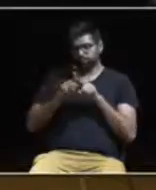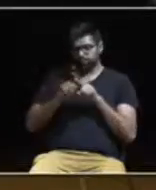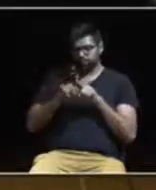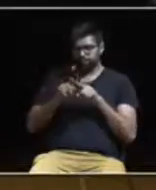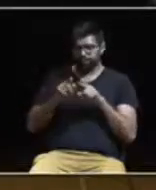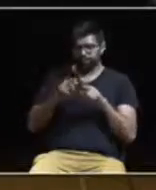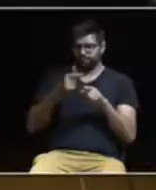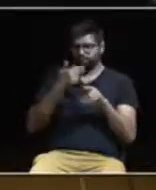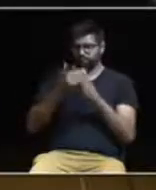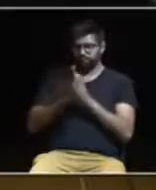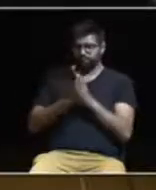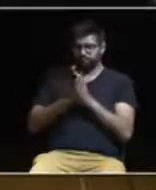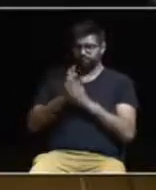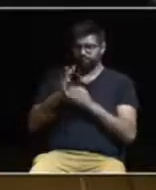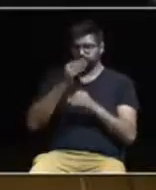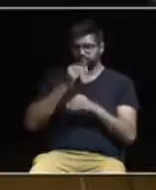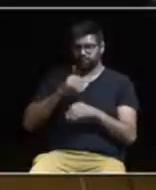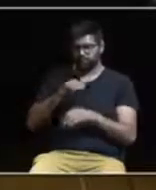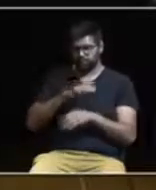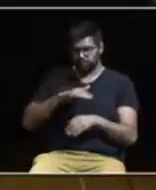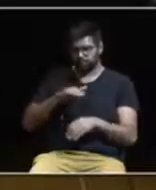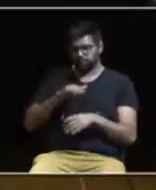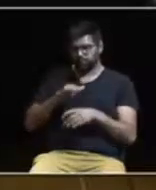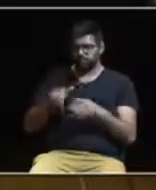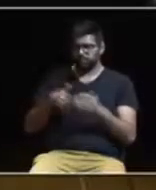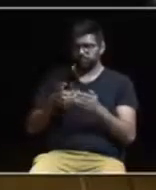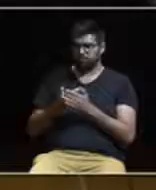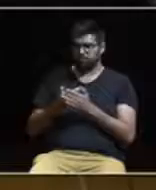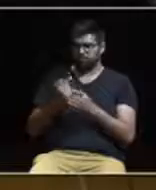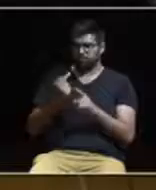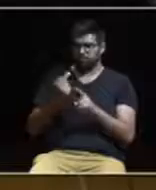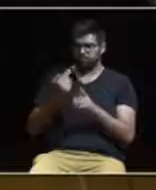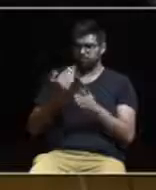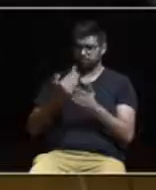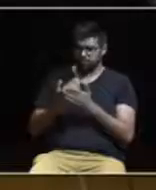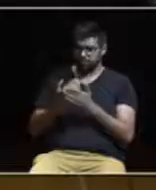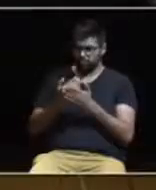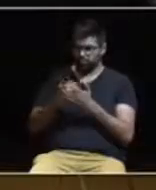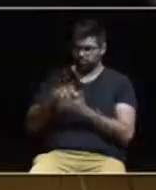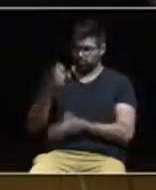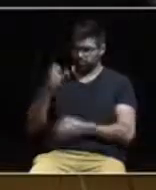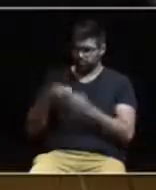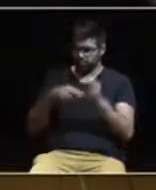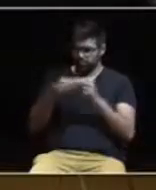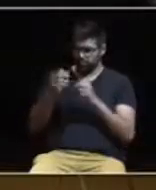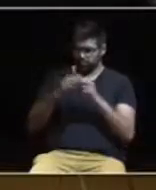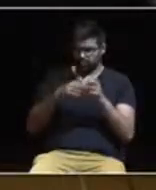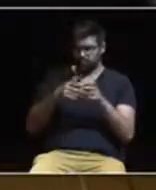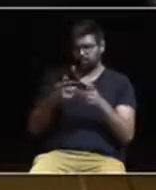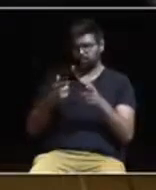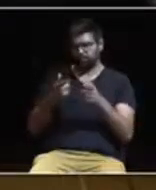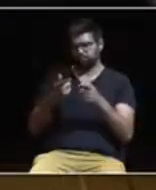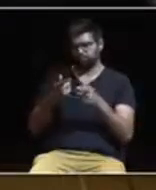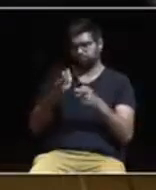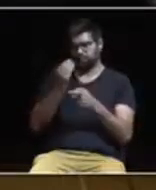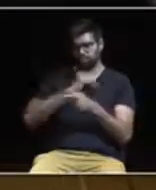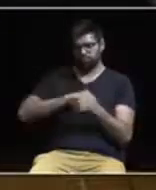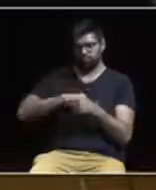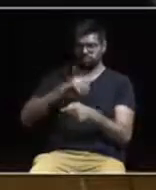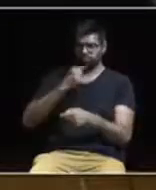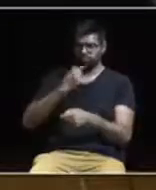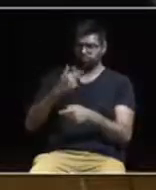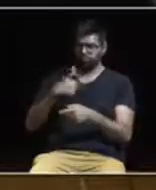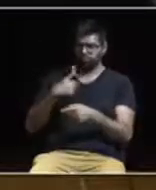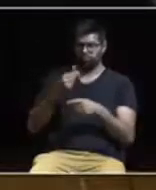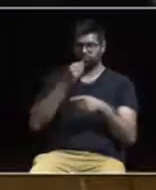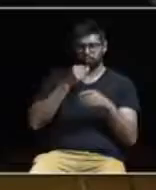solo não se podem reger por medidas que apenas favorecem a especulação imobiliária e a obtenção do lucro. O solo não pode ser